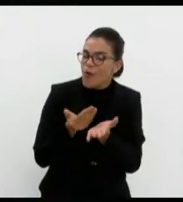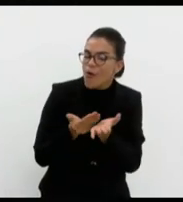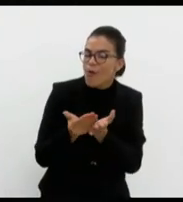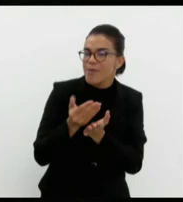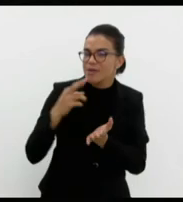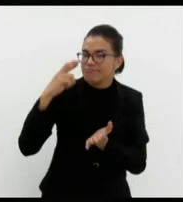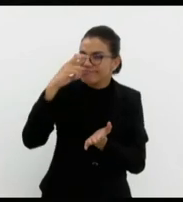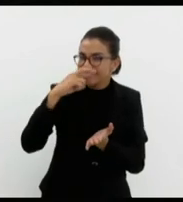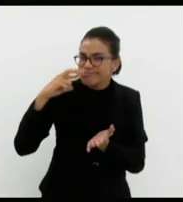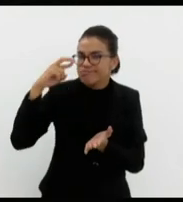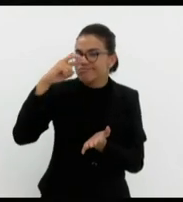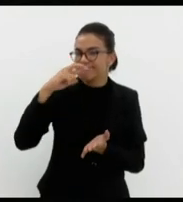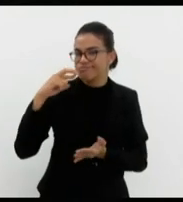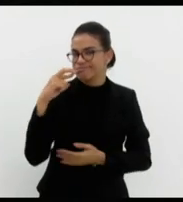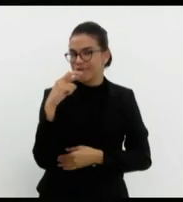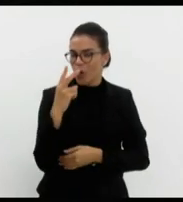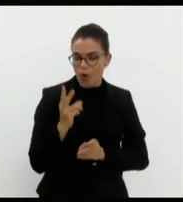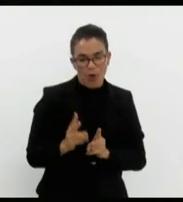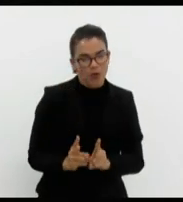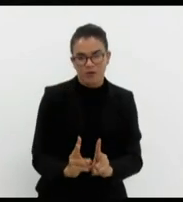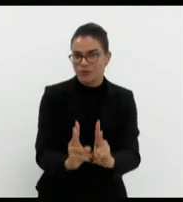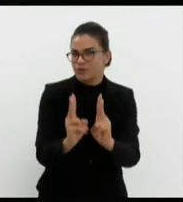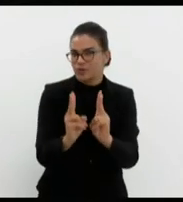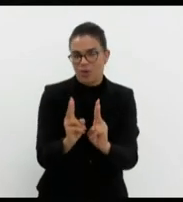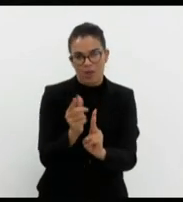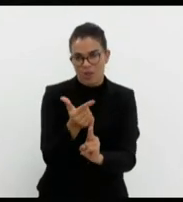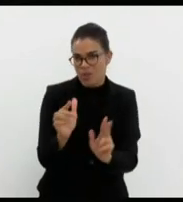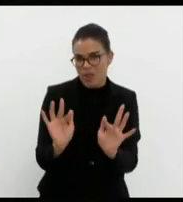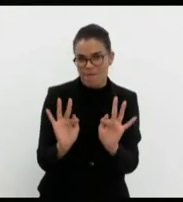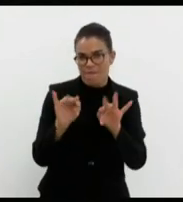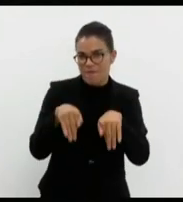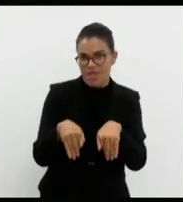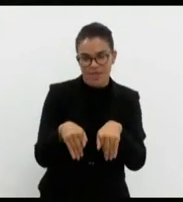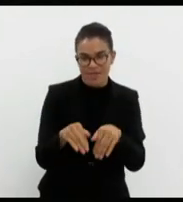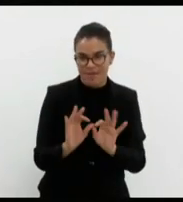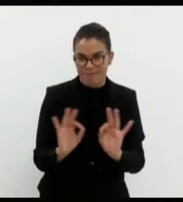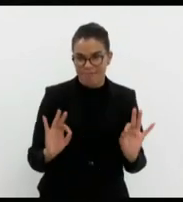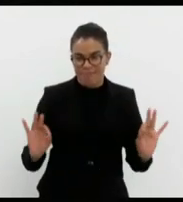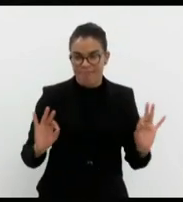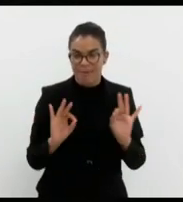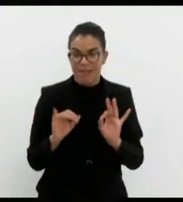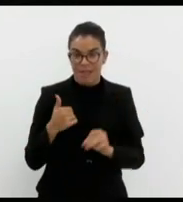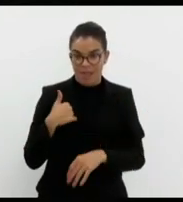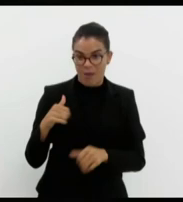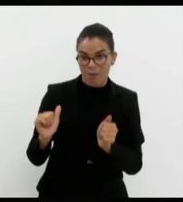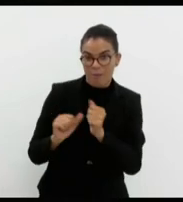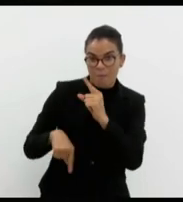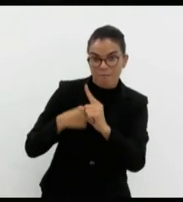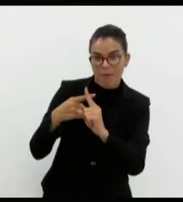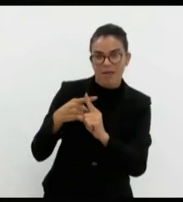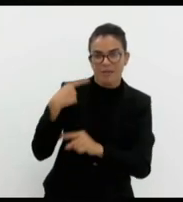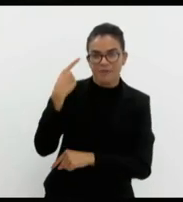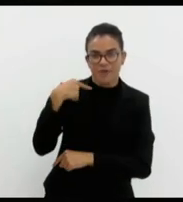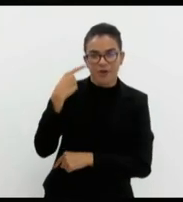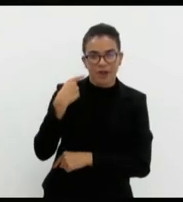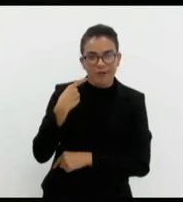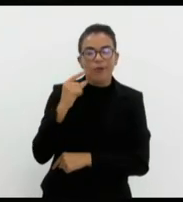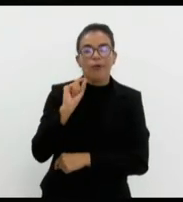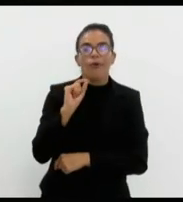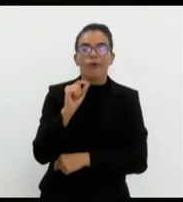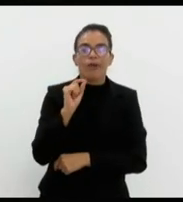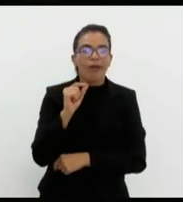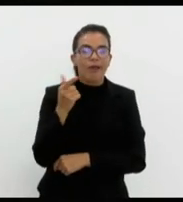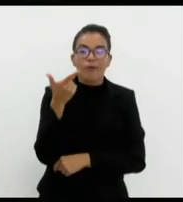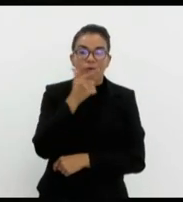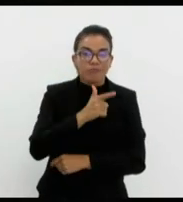embrionário, a apuração continua, ainda não encerrada, sem que eu e os meus advogados, a rigor, tenham tido acesso